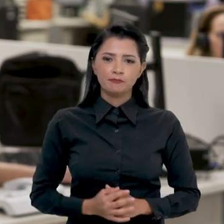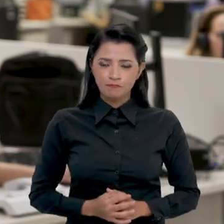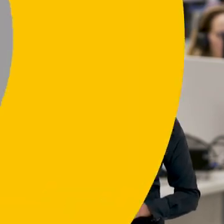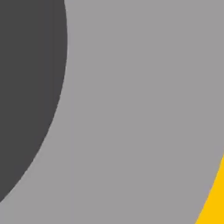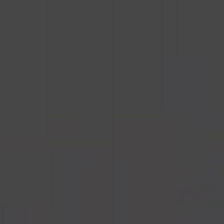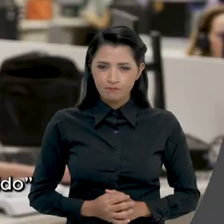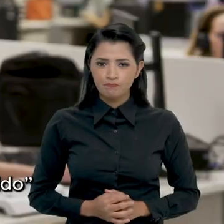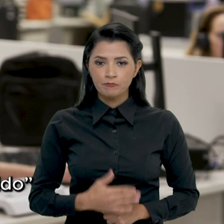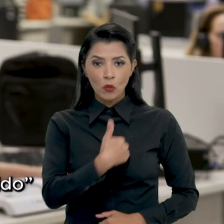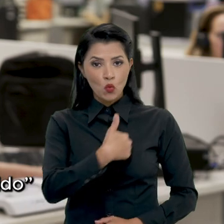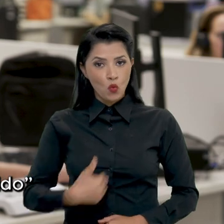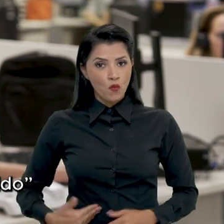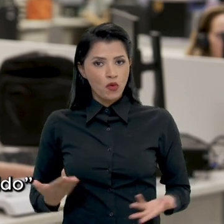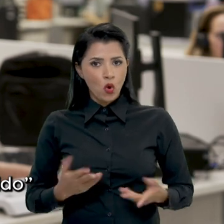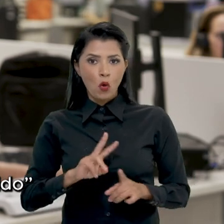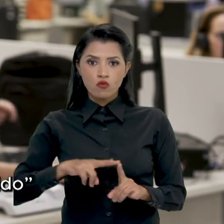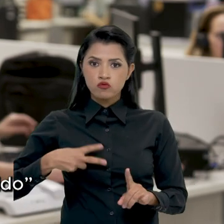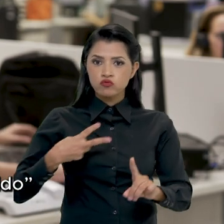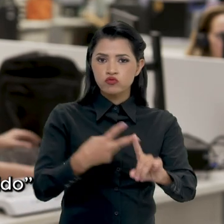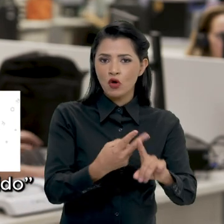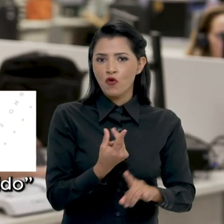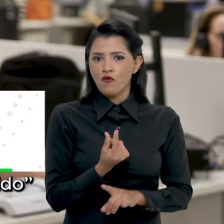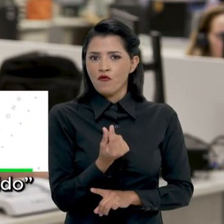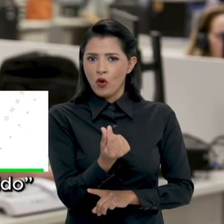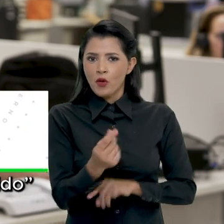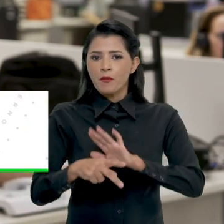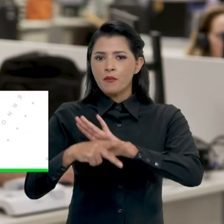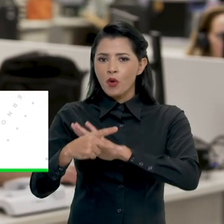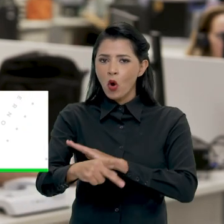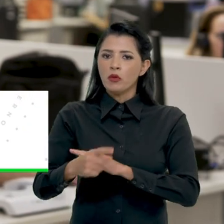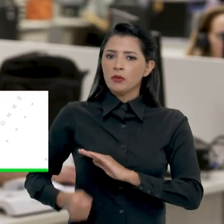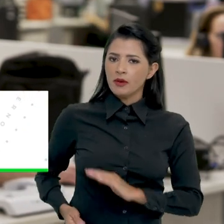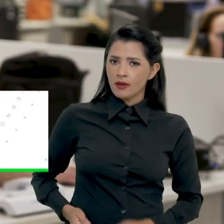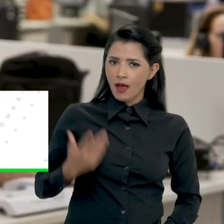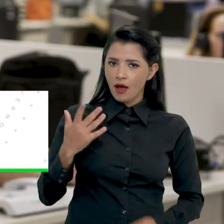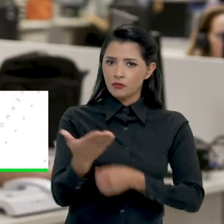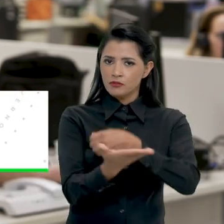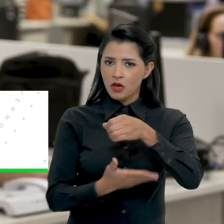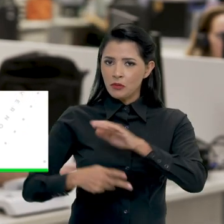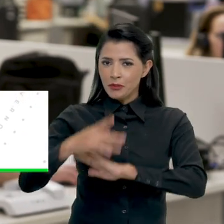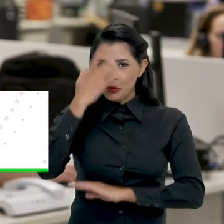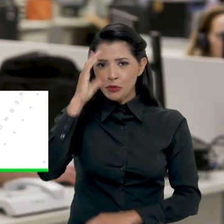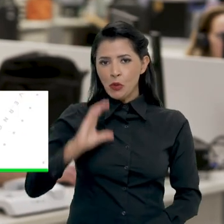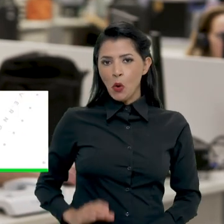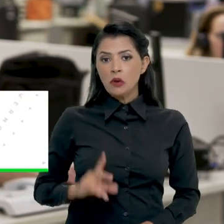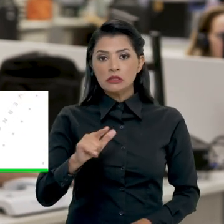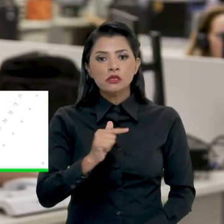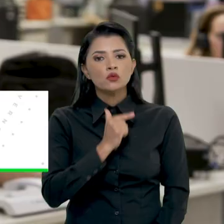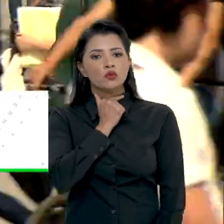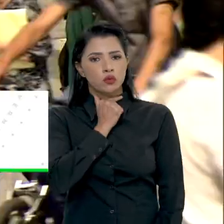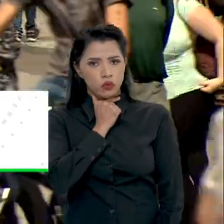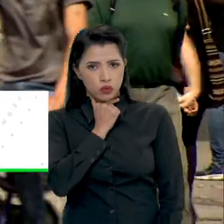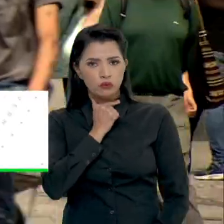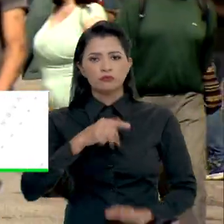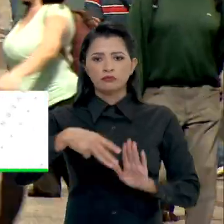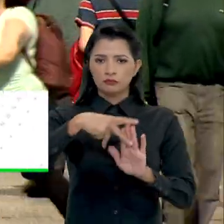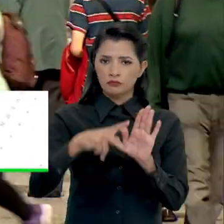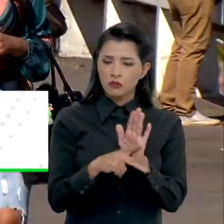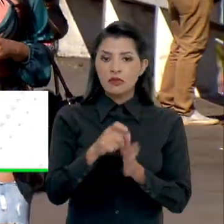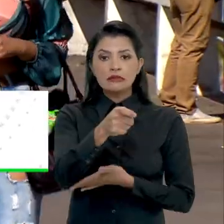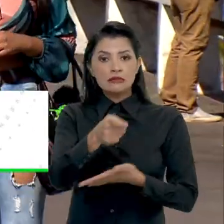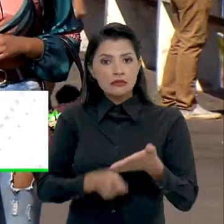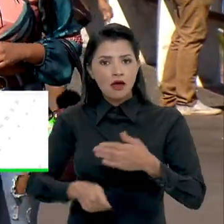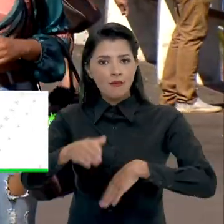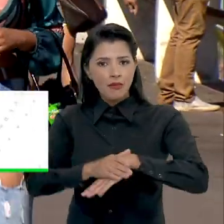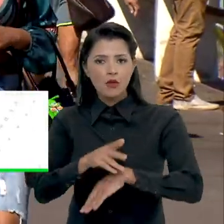Francisco. O governo dobrou o valor mensal protegido para despesas básicas do cidadão em caso de endividamento. Uma